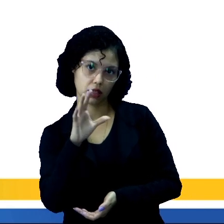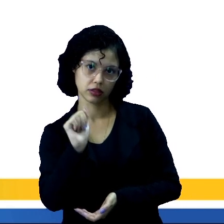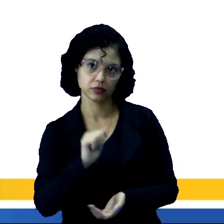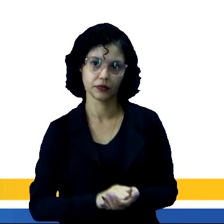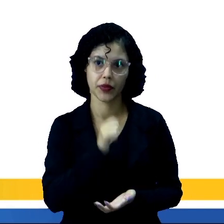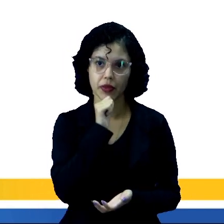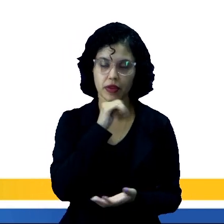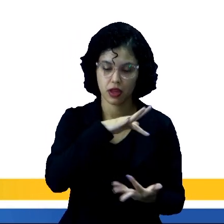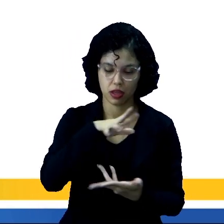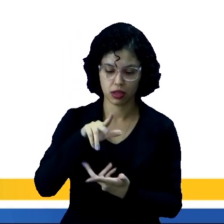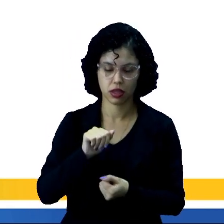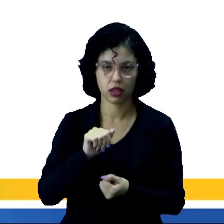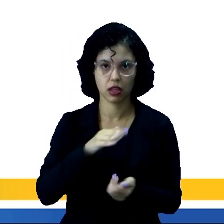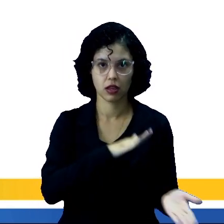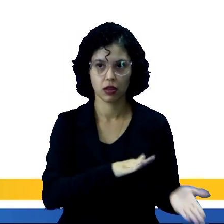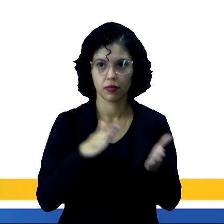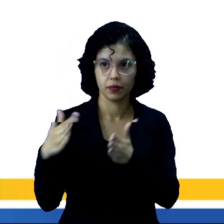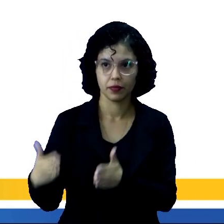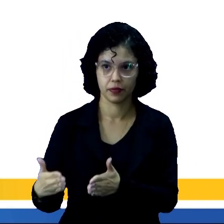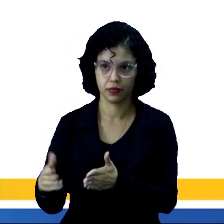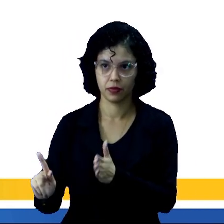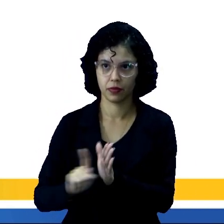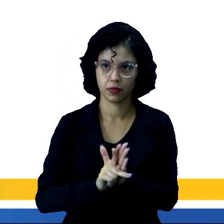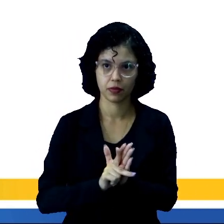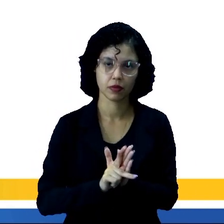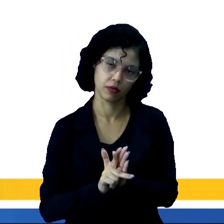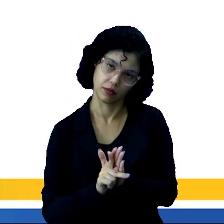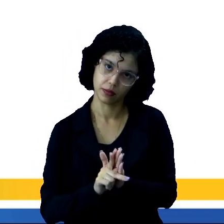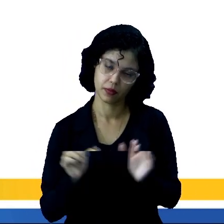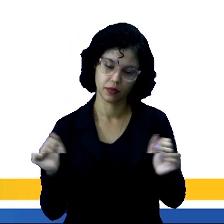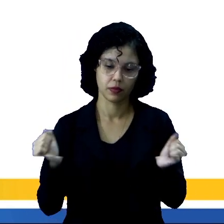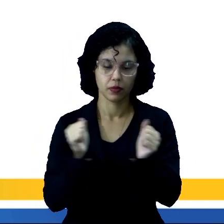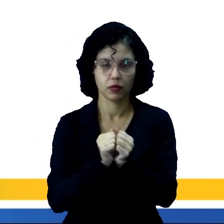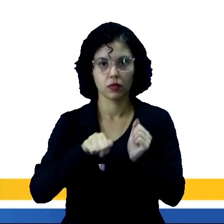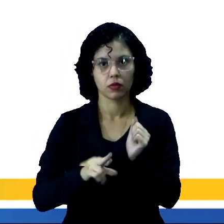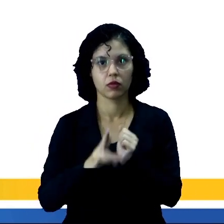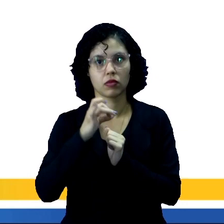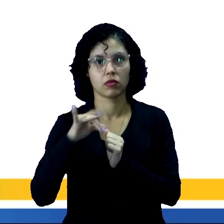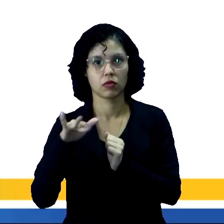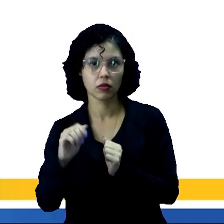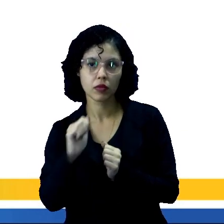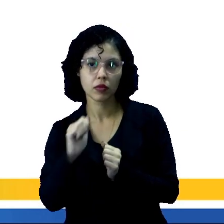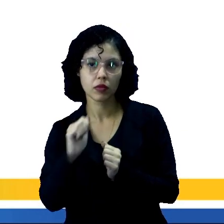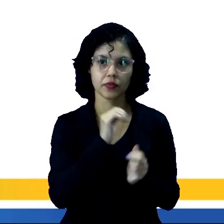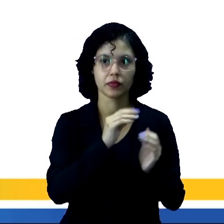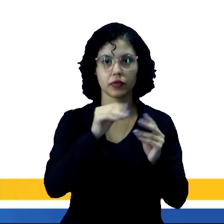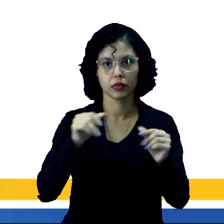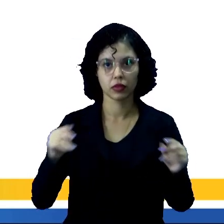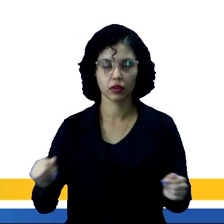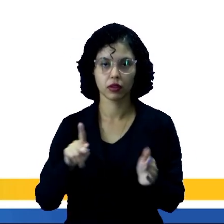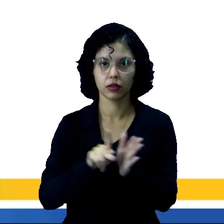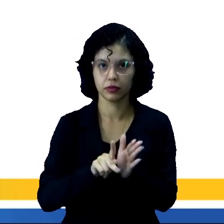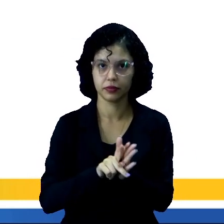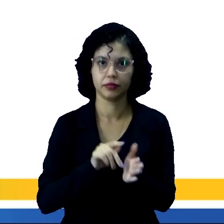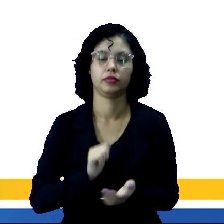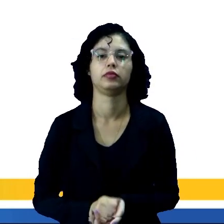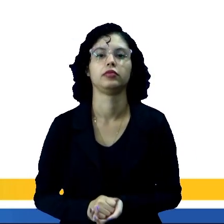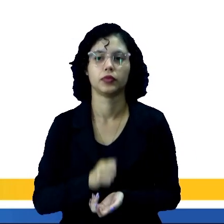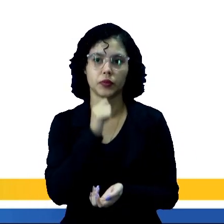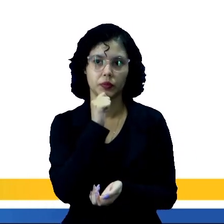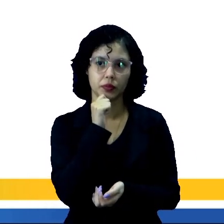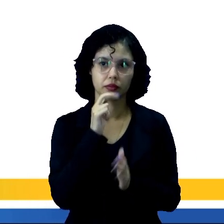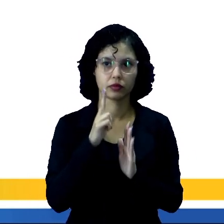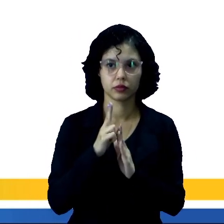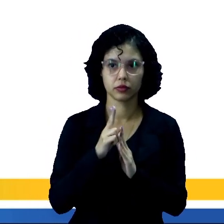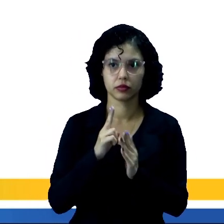né? A terra passa a ser propriedade da União e é uma terra habitada, então, por comunidades